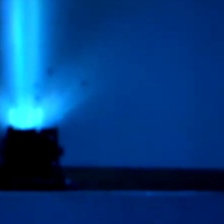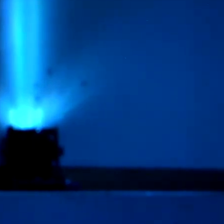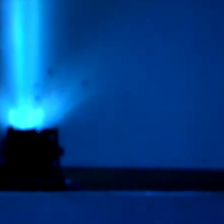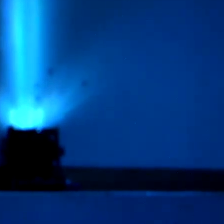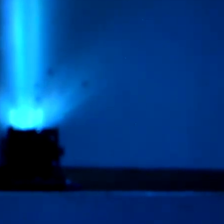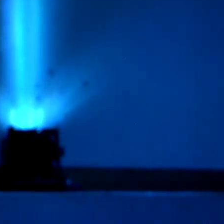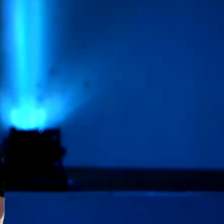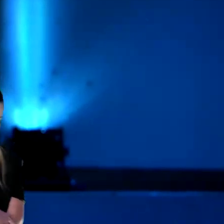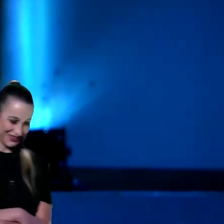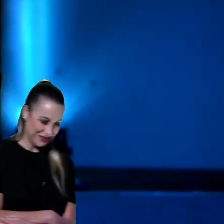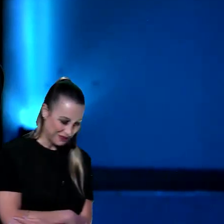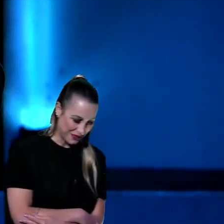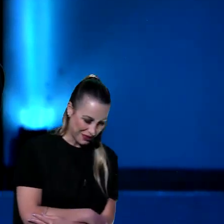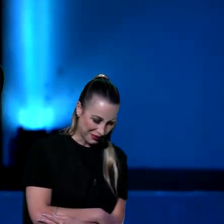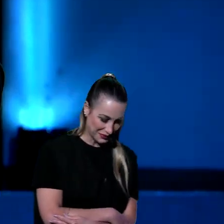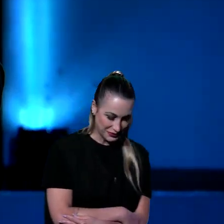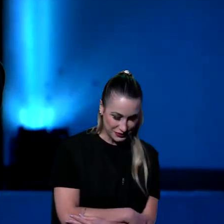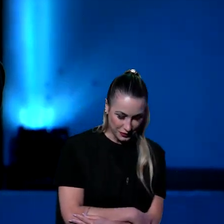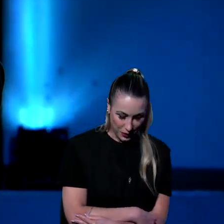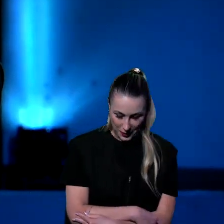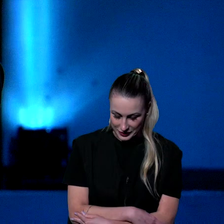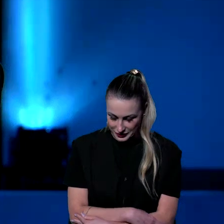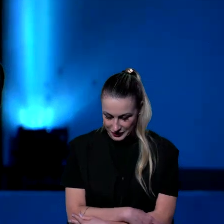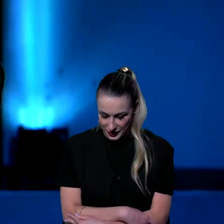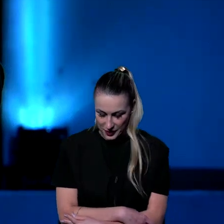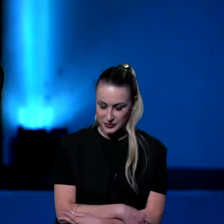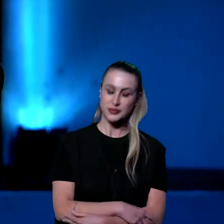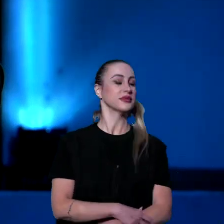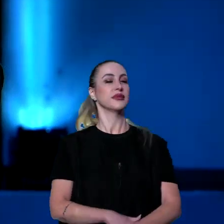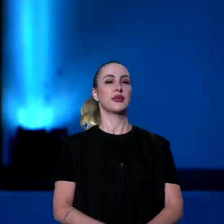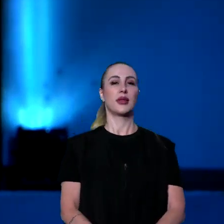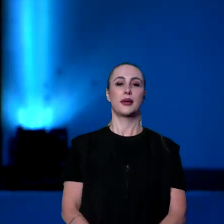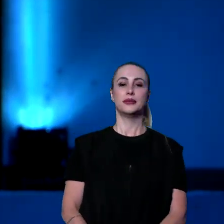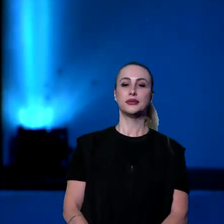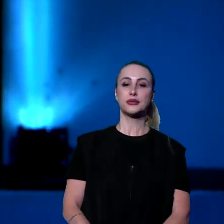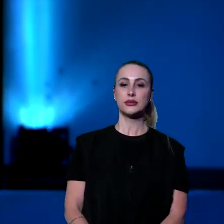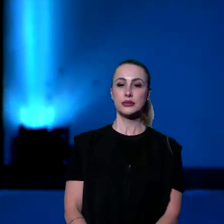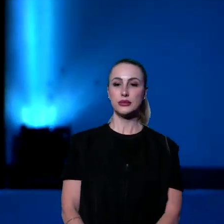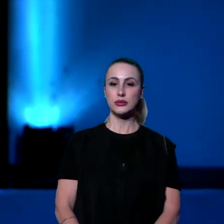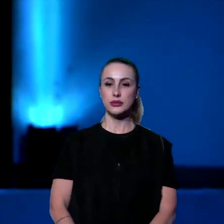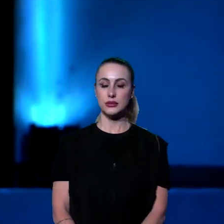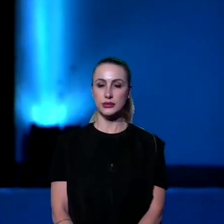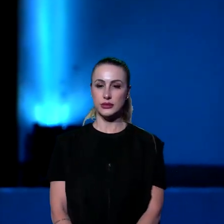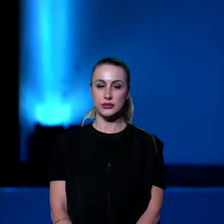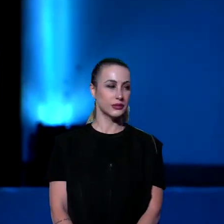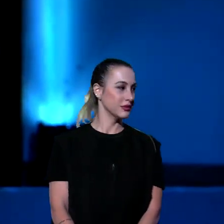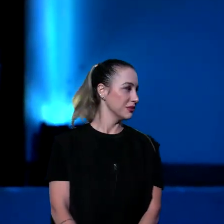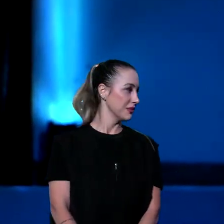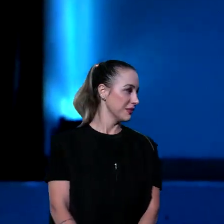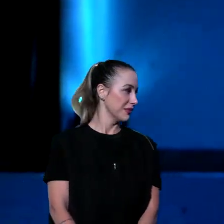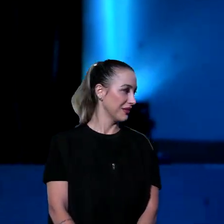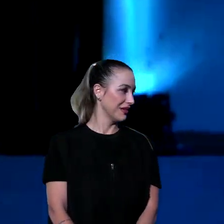não tenha pressa, de amém, amém, amém.